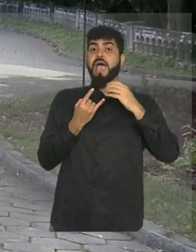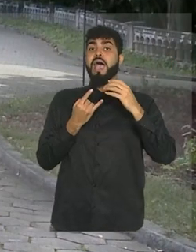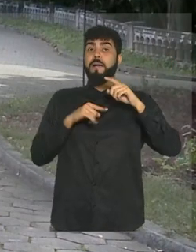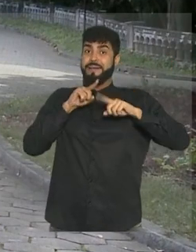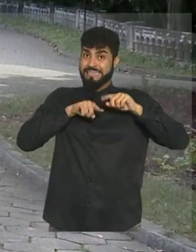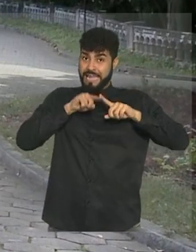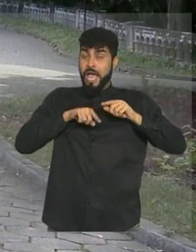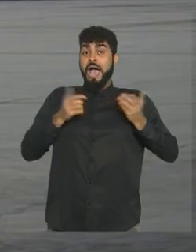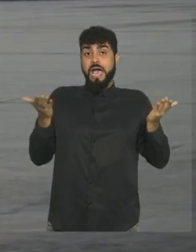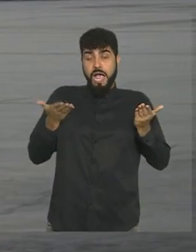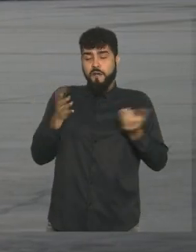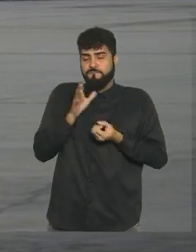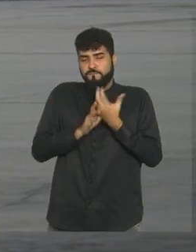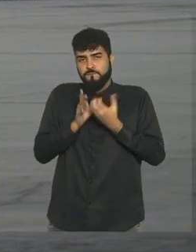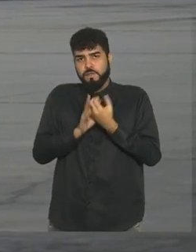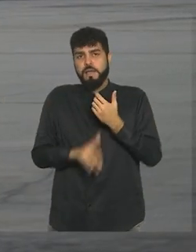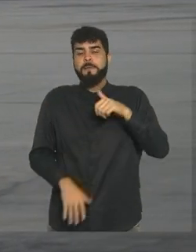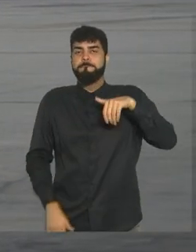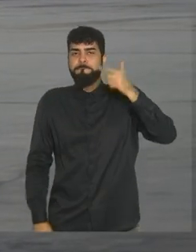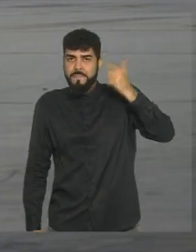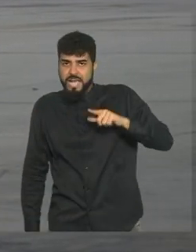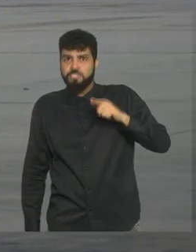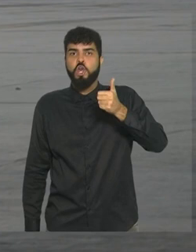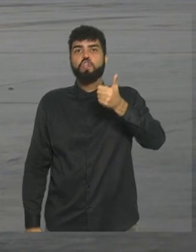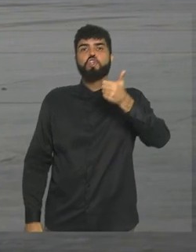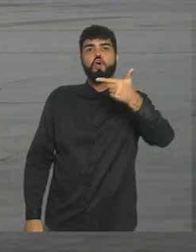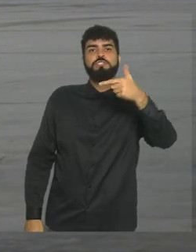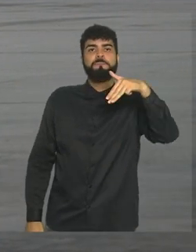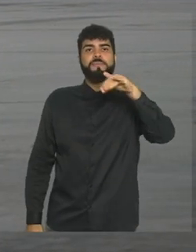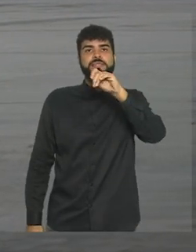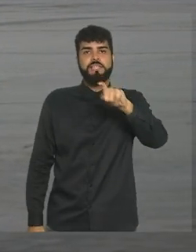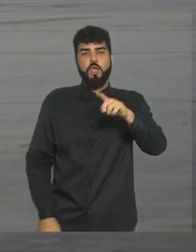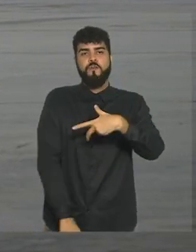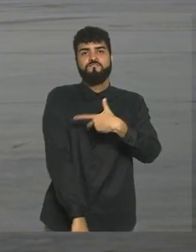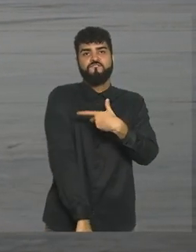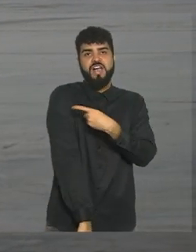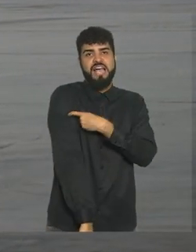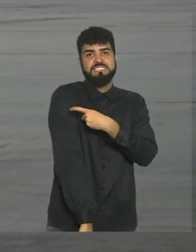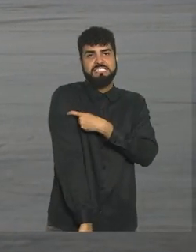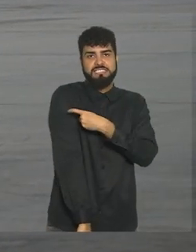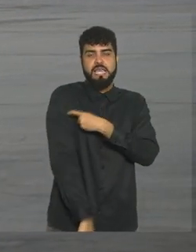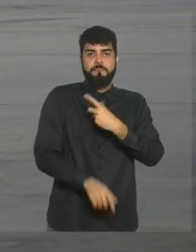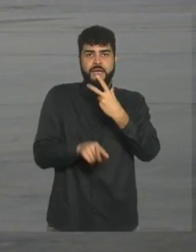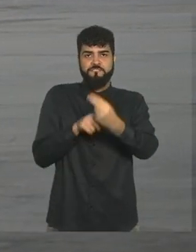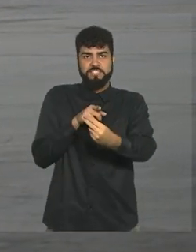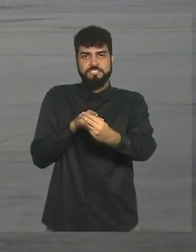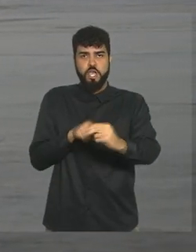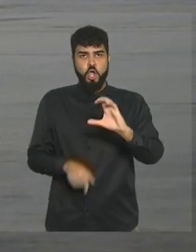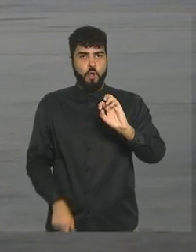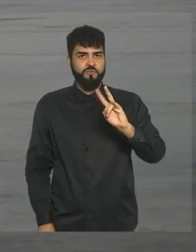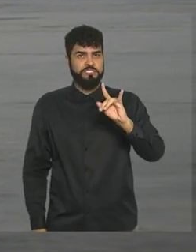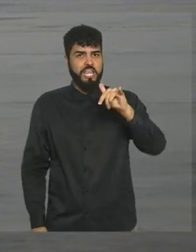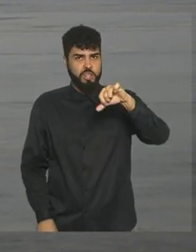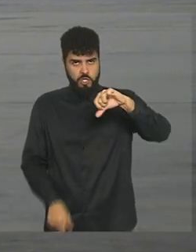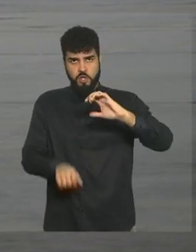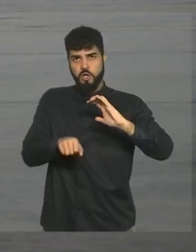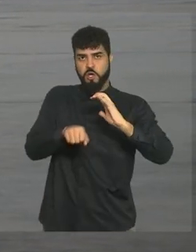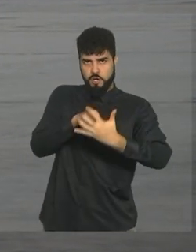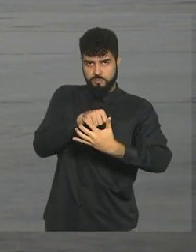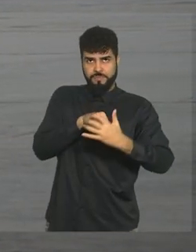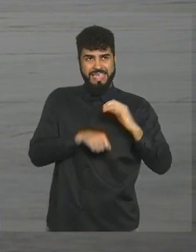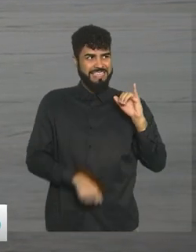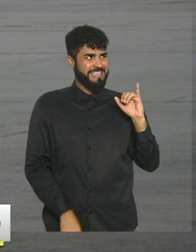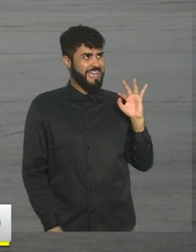produzir mais de 12 milhões de doses da vacina usada contra a Covid-19. O insumo farmacêutico